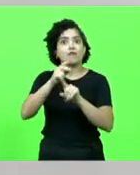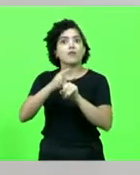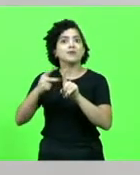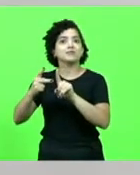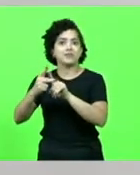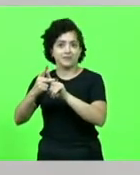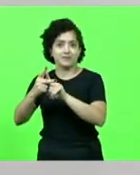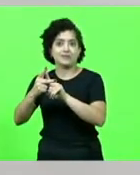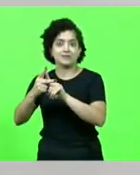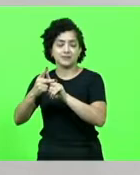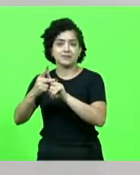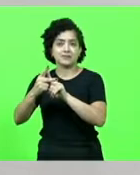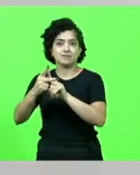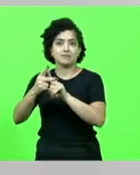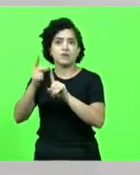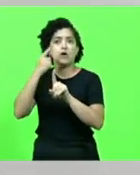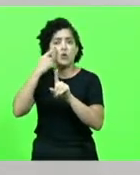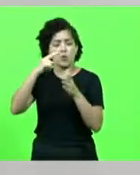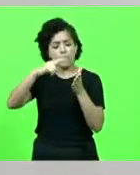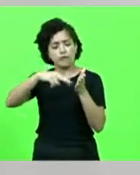Fui ler o corpo da matéria.